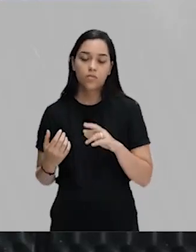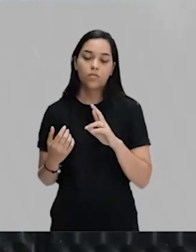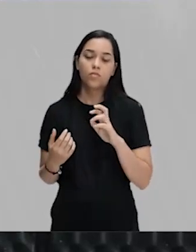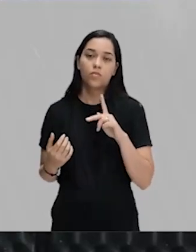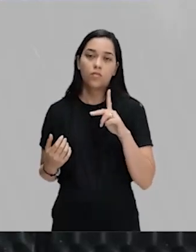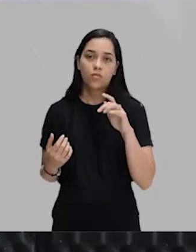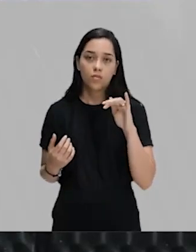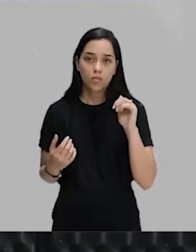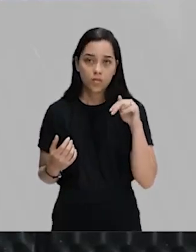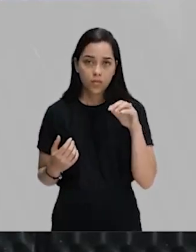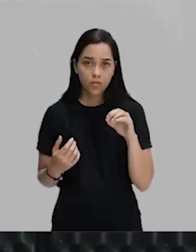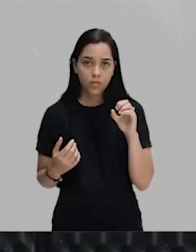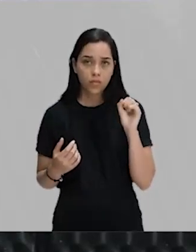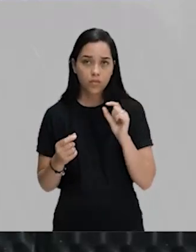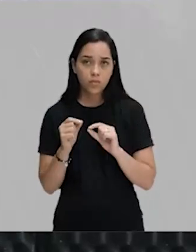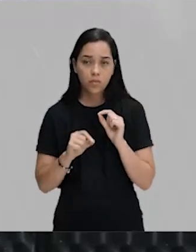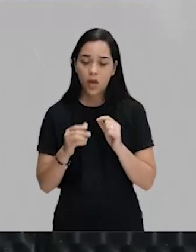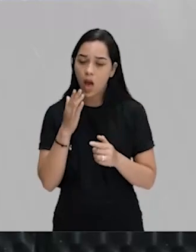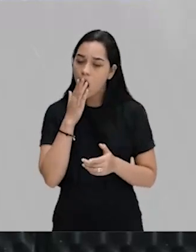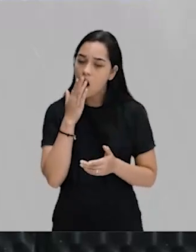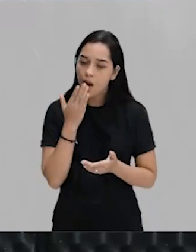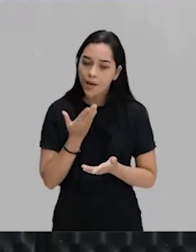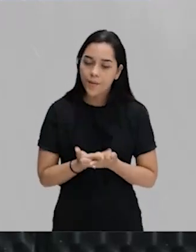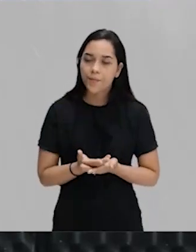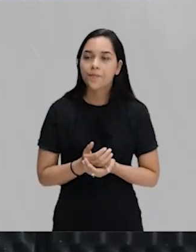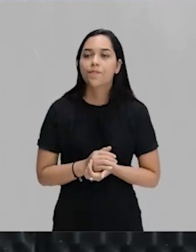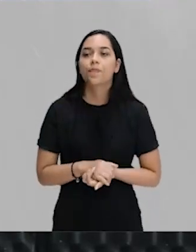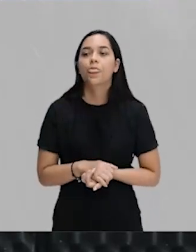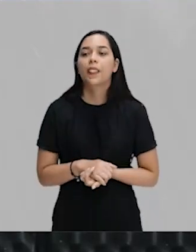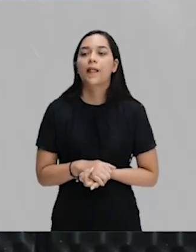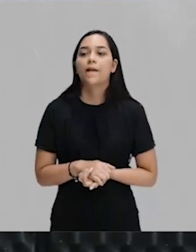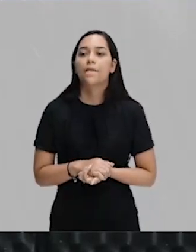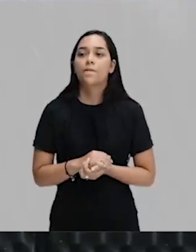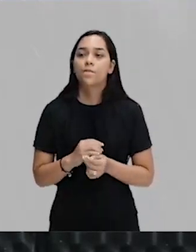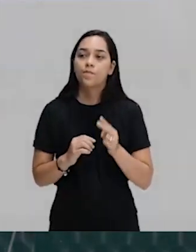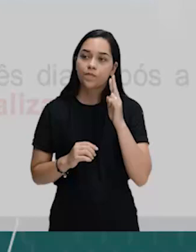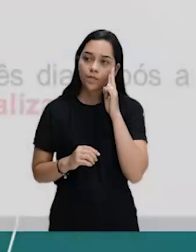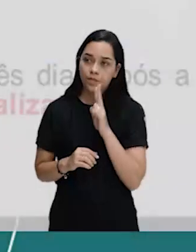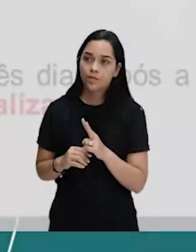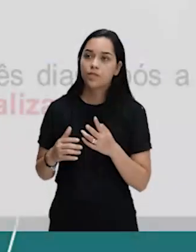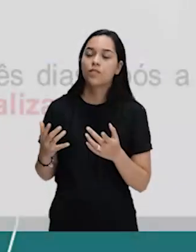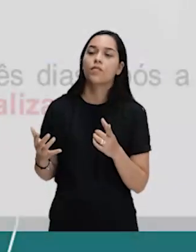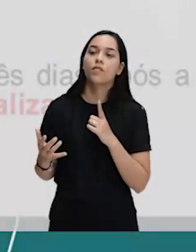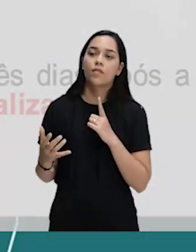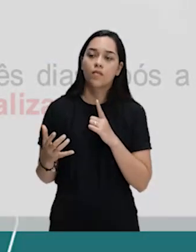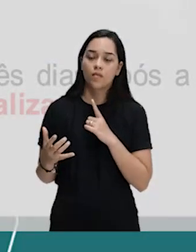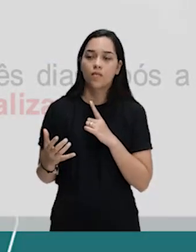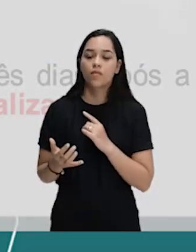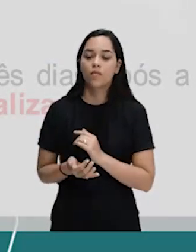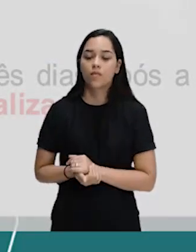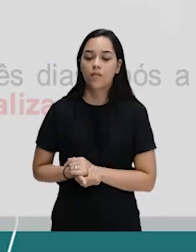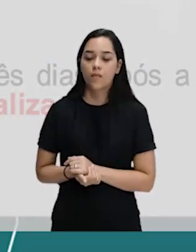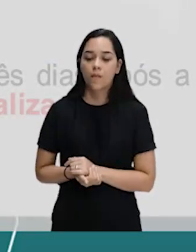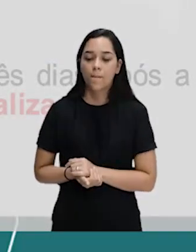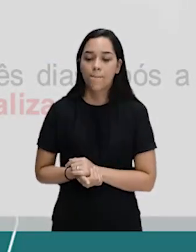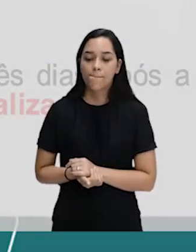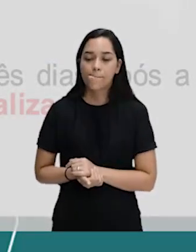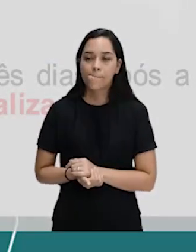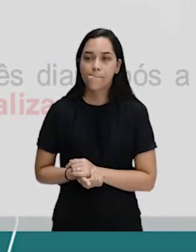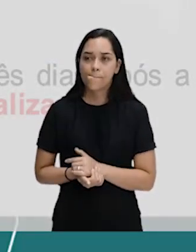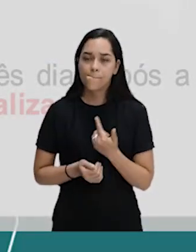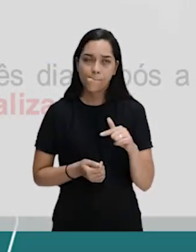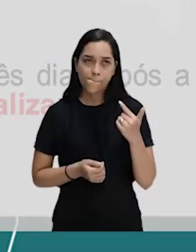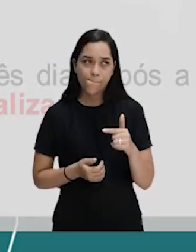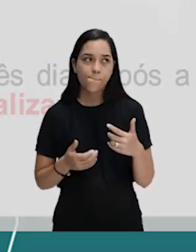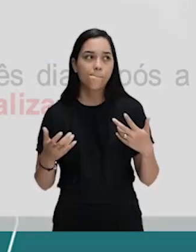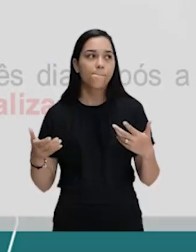de uma forma bestializada. Assiste de uma forma bestializada. então, você não